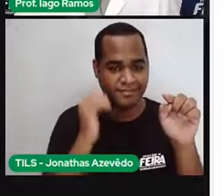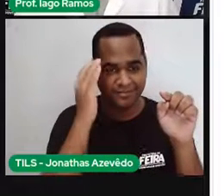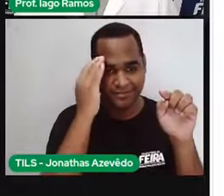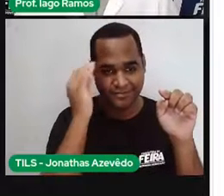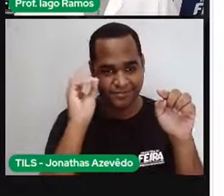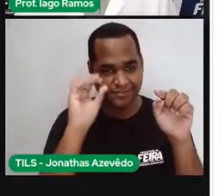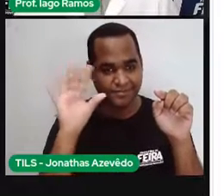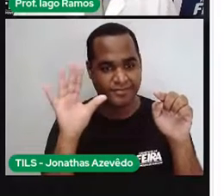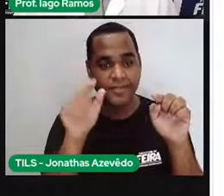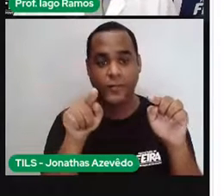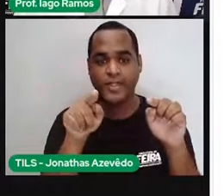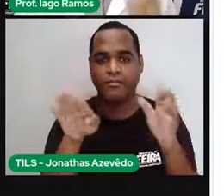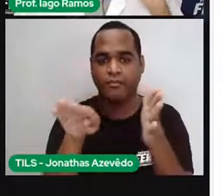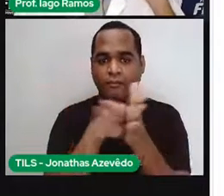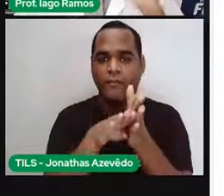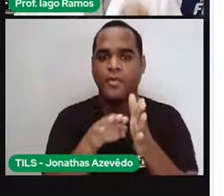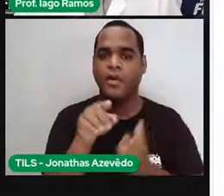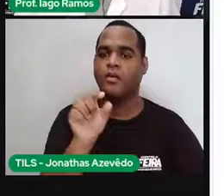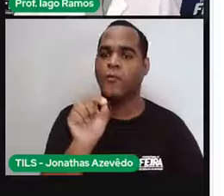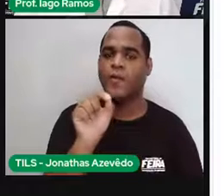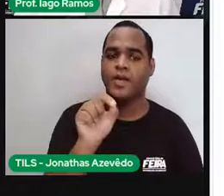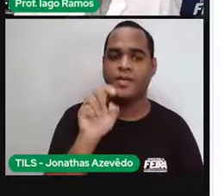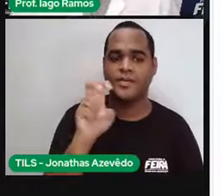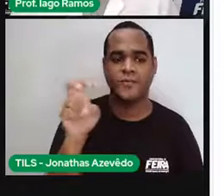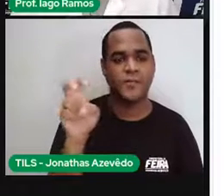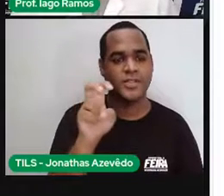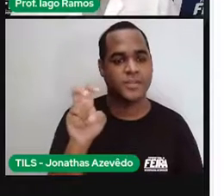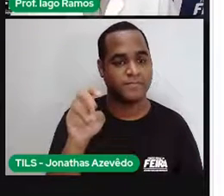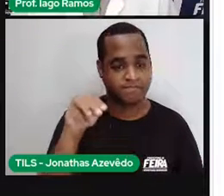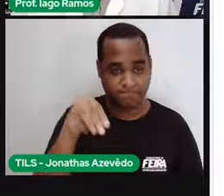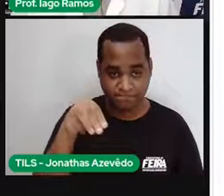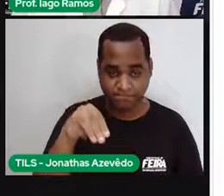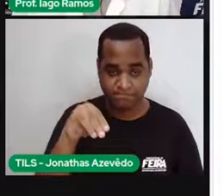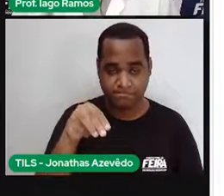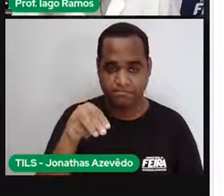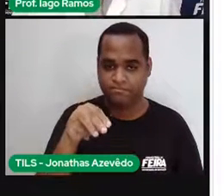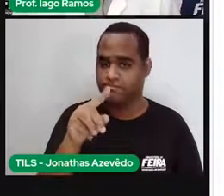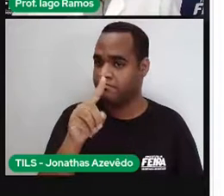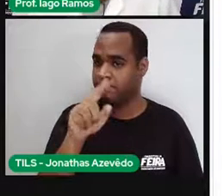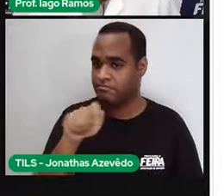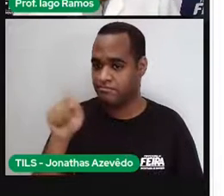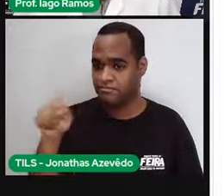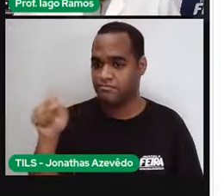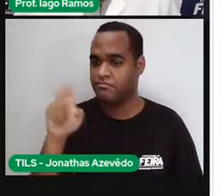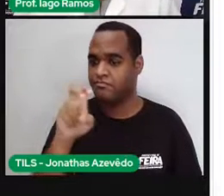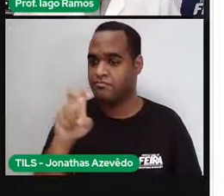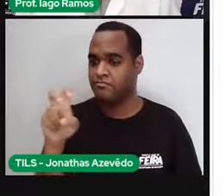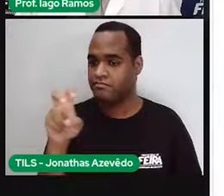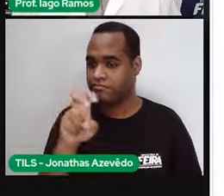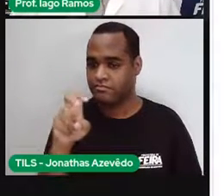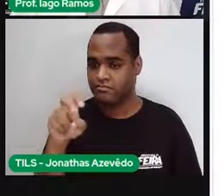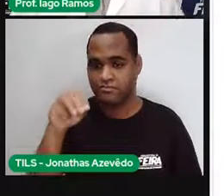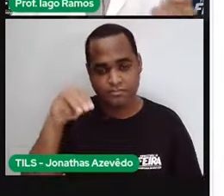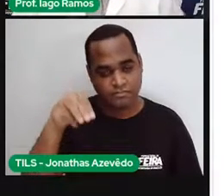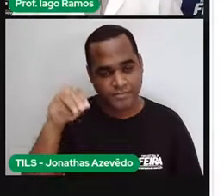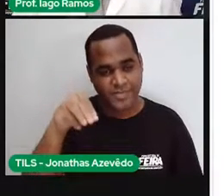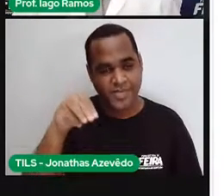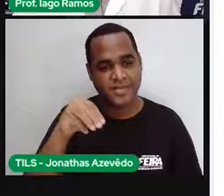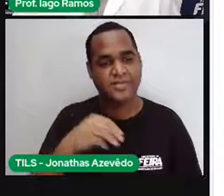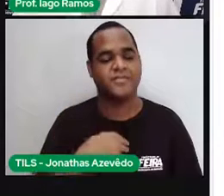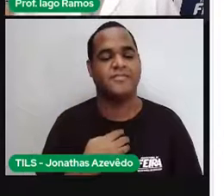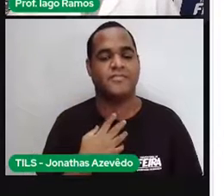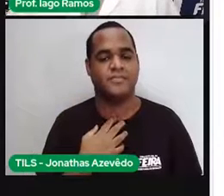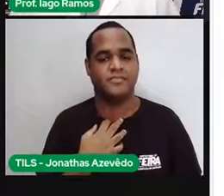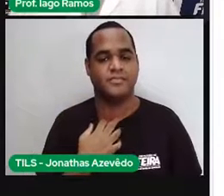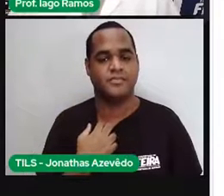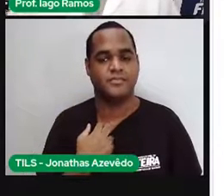Quando você chega aqui, você percorre 55 metros, então, vamos deixar isso escrito, 55 metros.